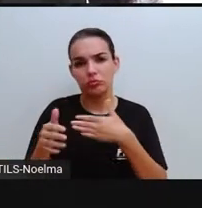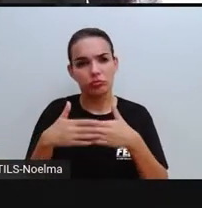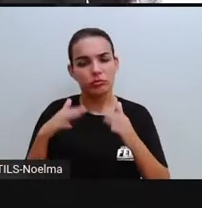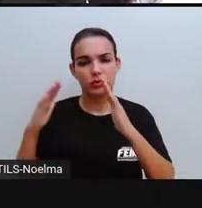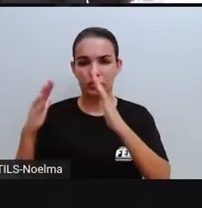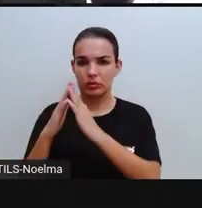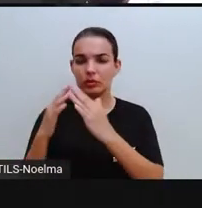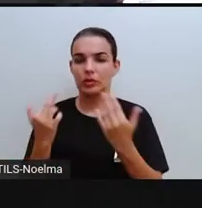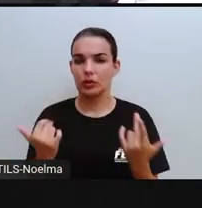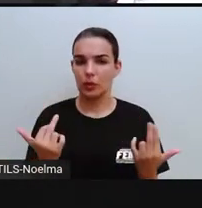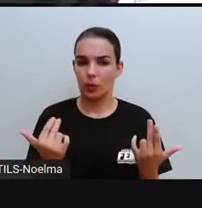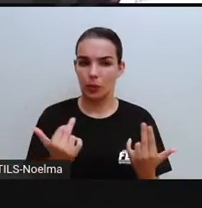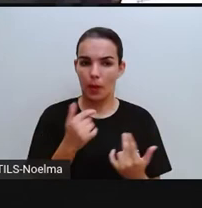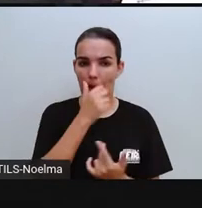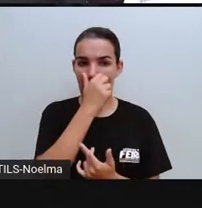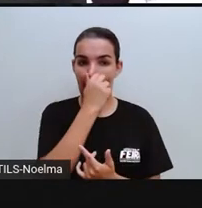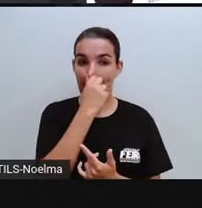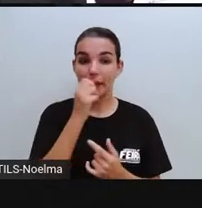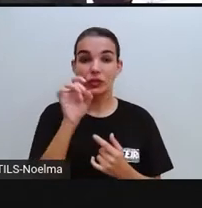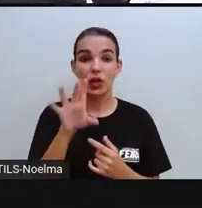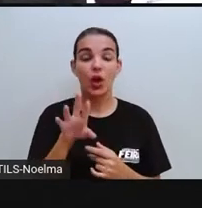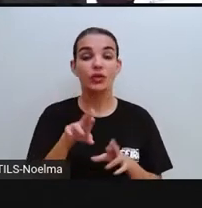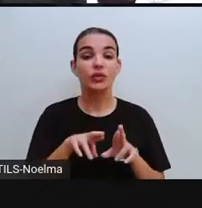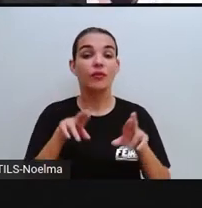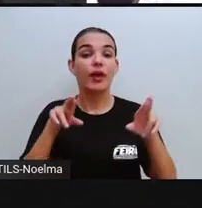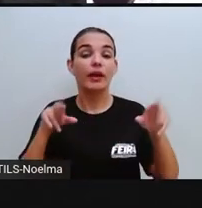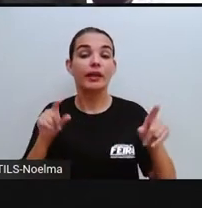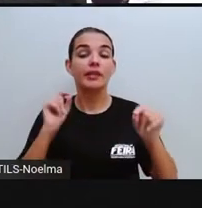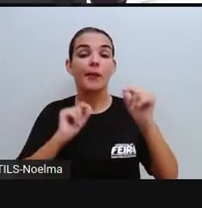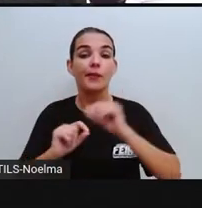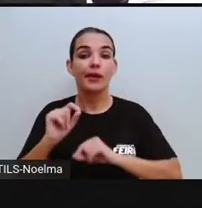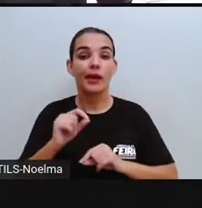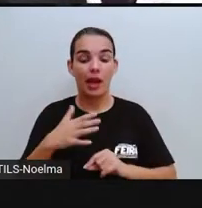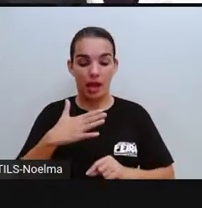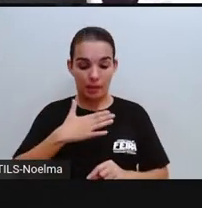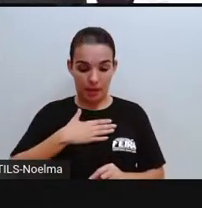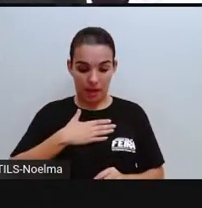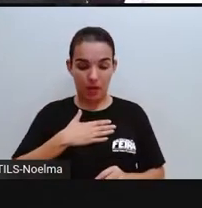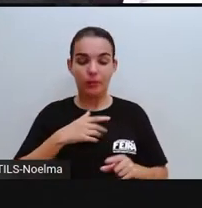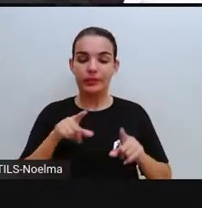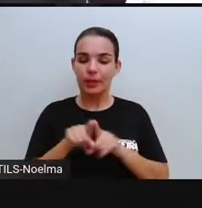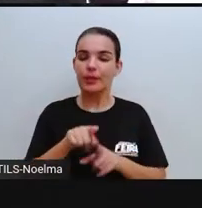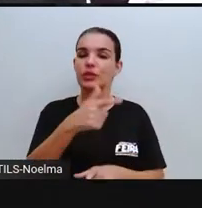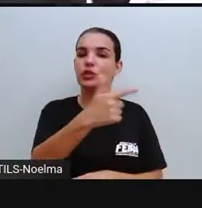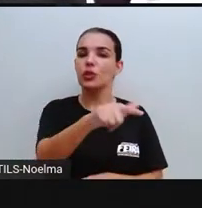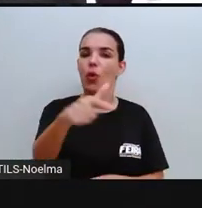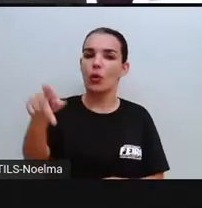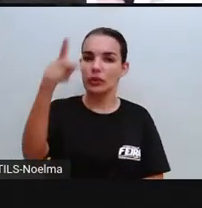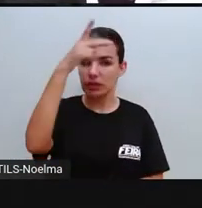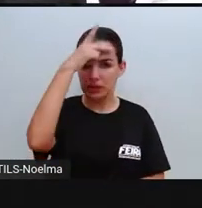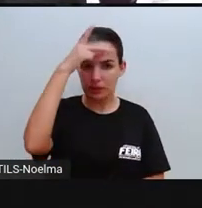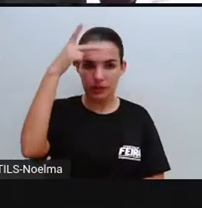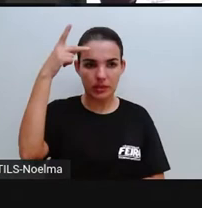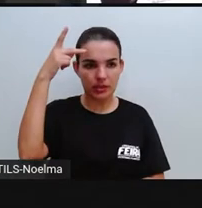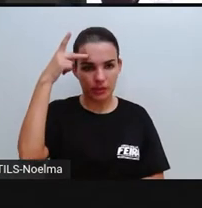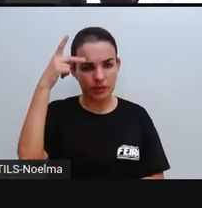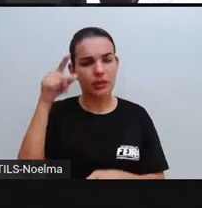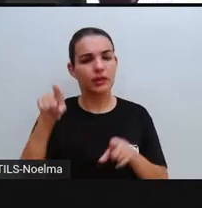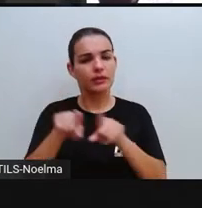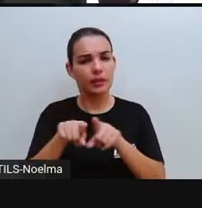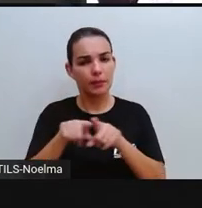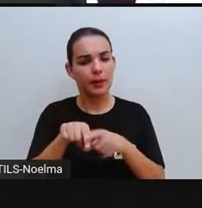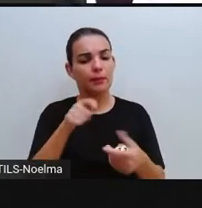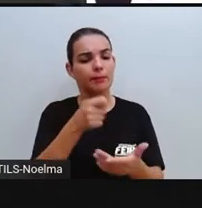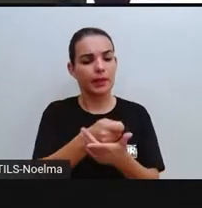casa. Tá com a diferença que é ali, além de ser nosso, é também de outras pessoas que também